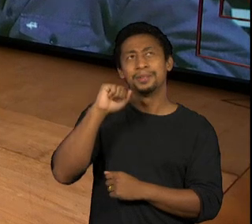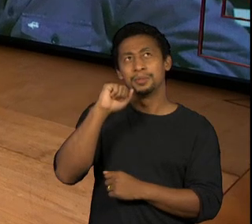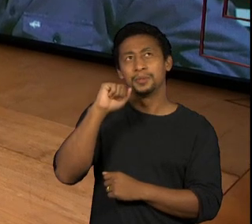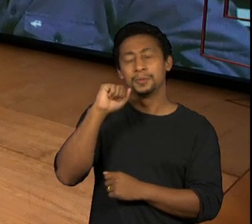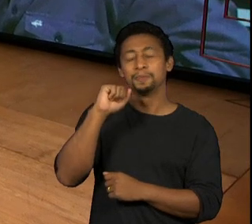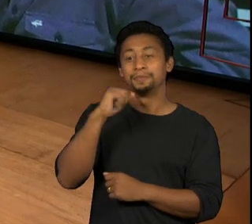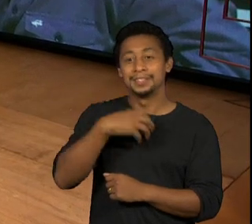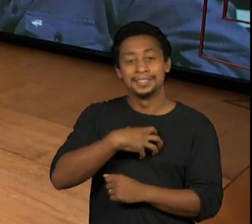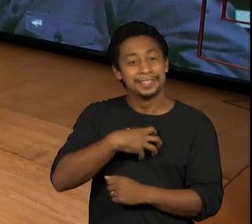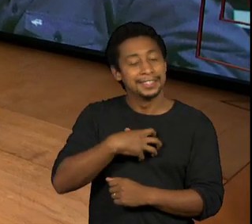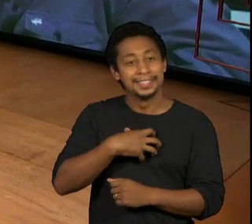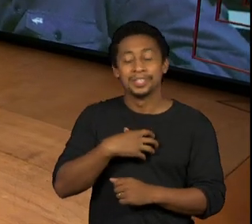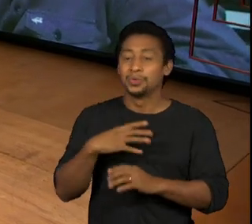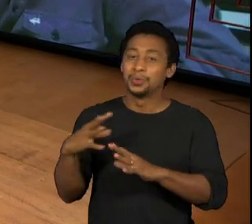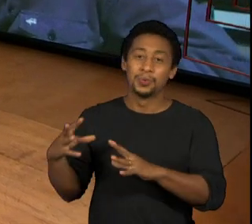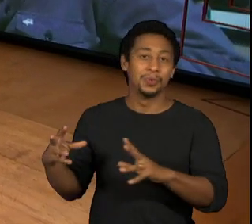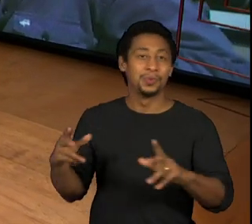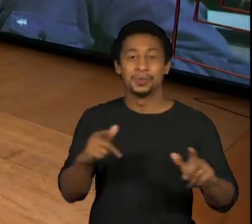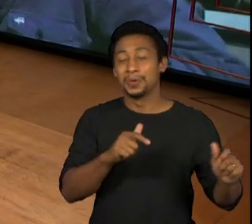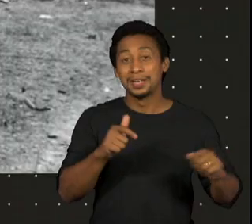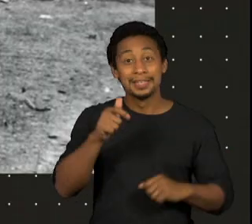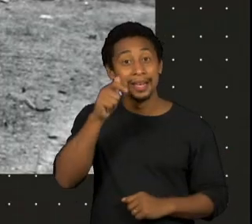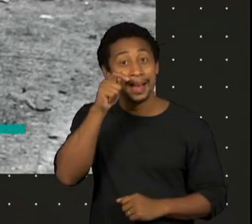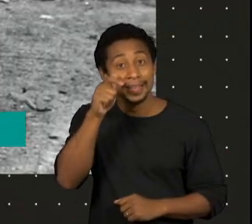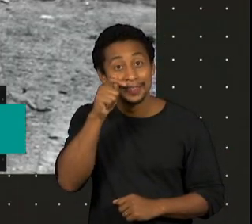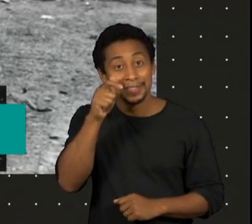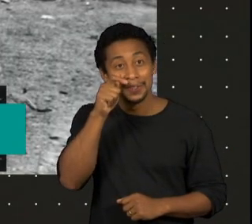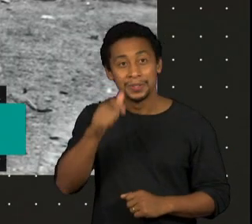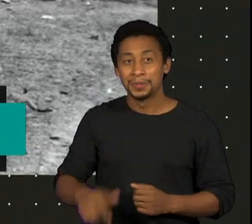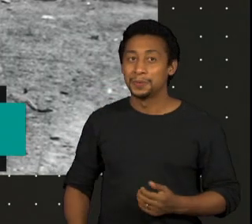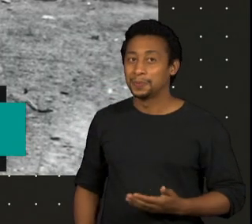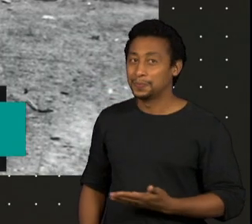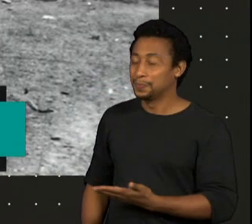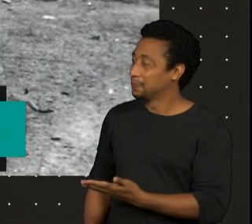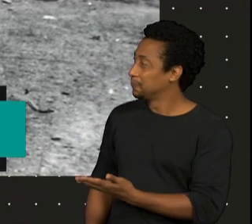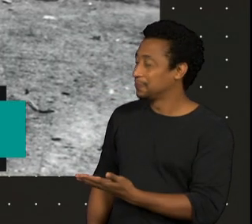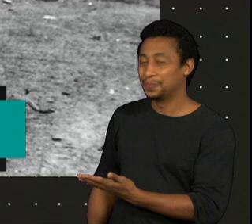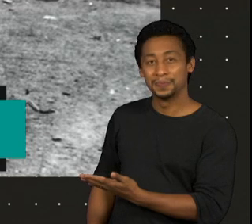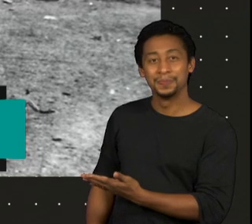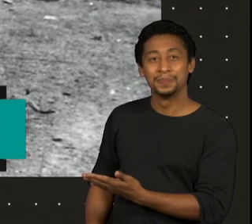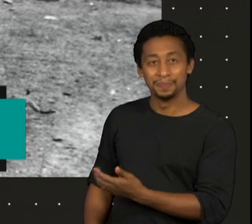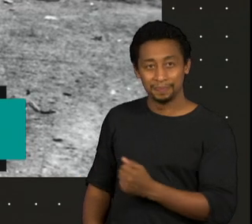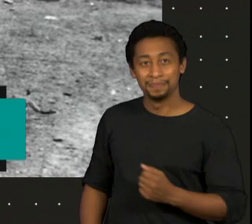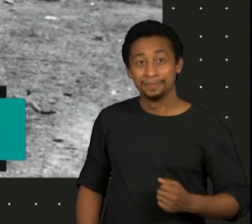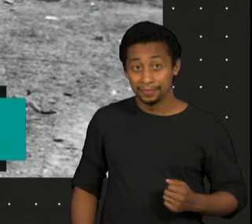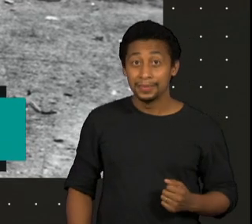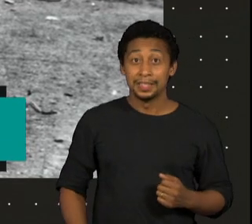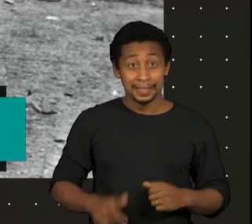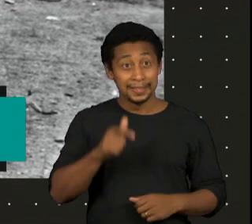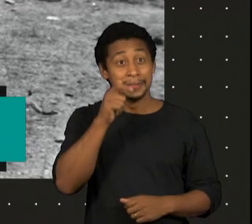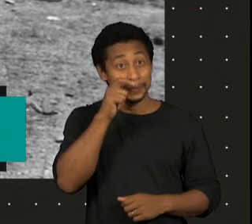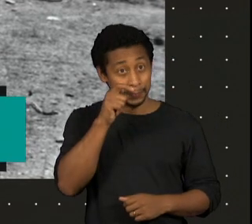choque para todos nós assistirmos e discutirmos vidas secas, né? Mas também